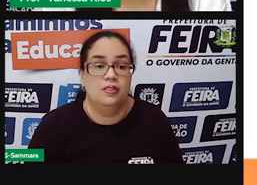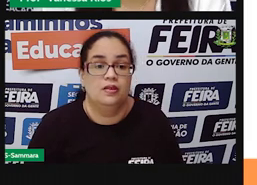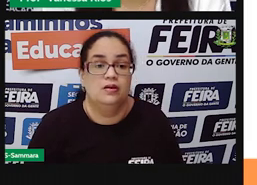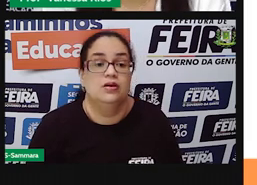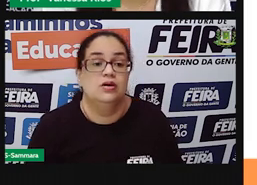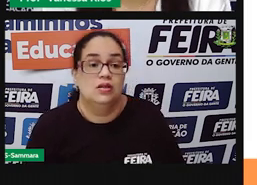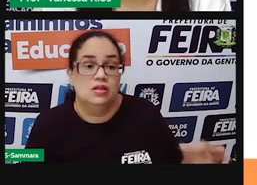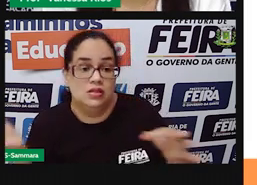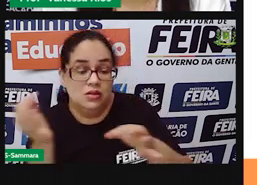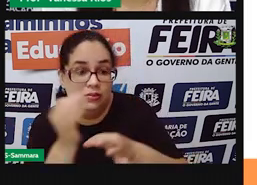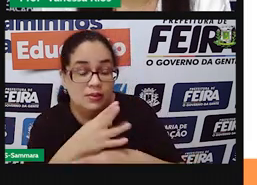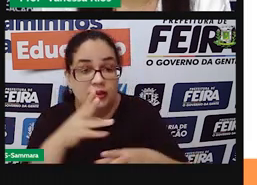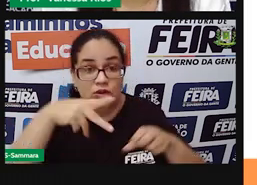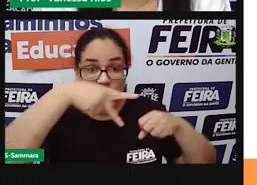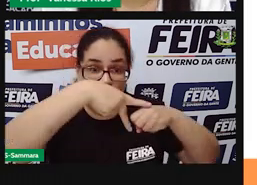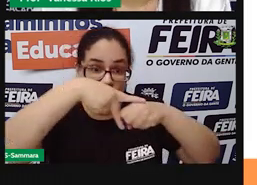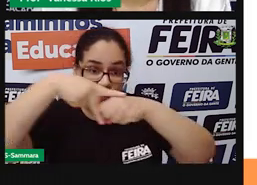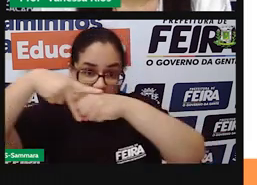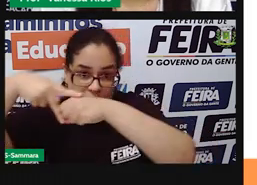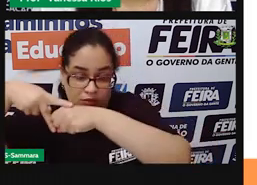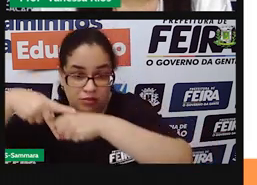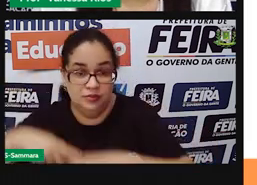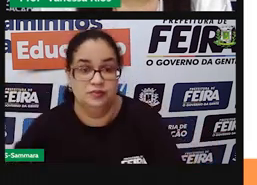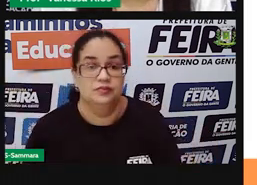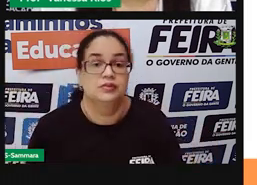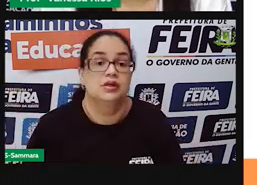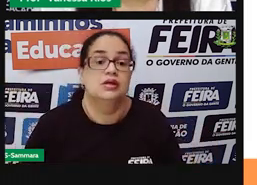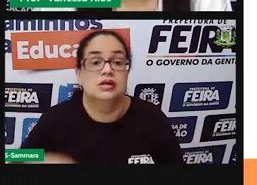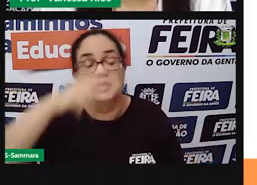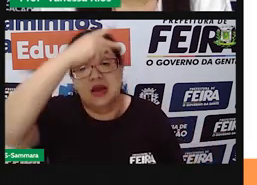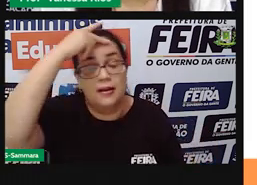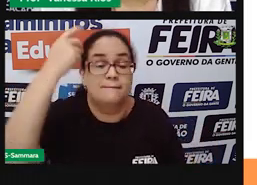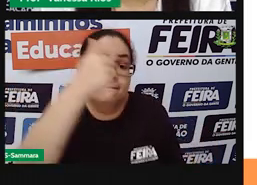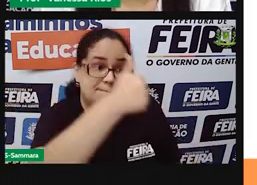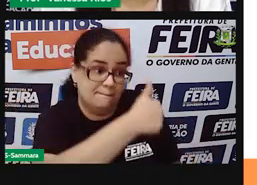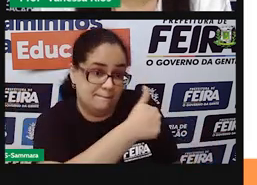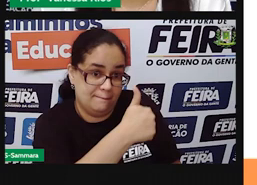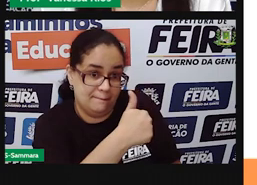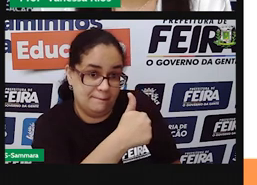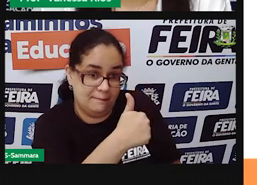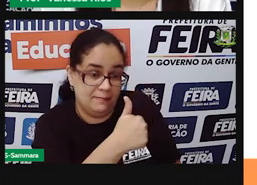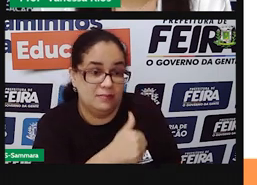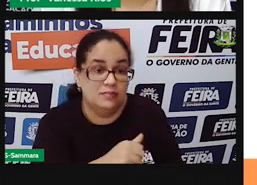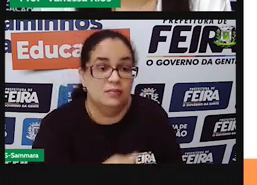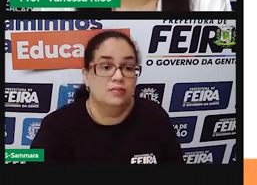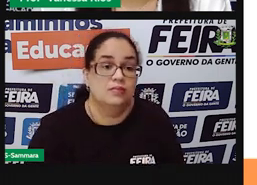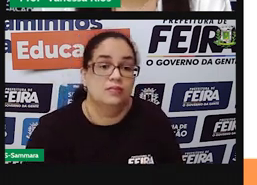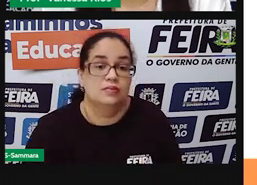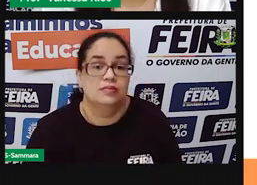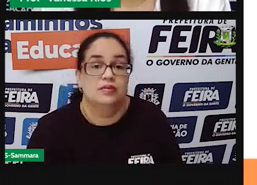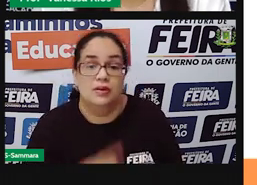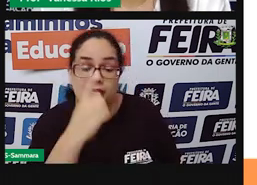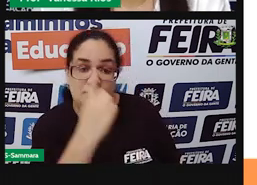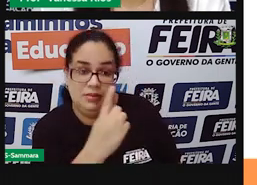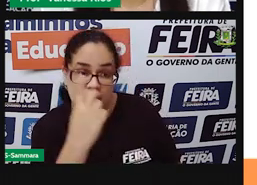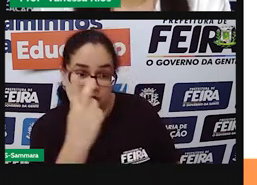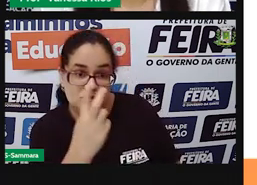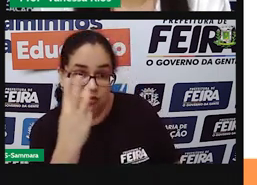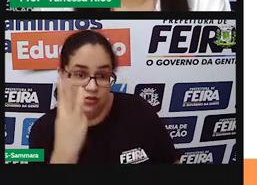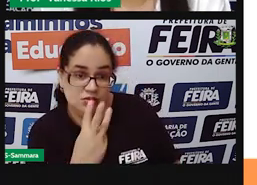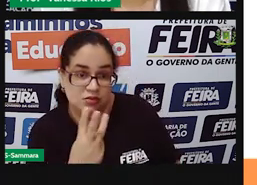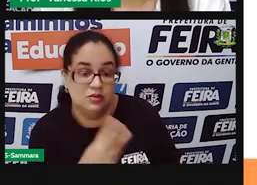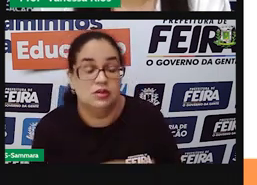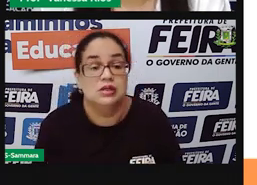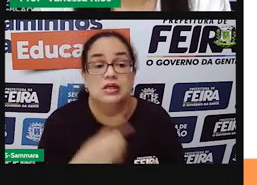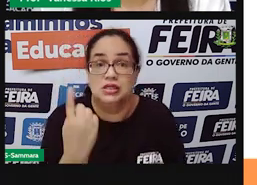determinados por pronomes. Essas primeiras pessoas aí, segunda, primeira, segunda e terceira pessoa,